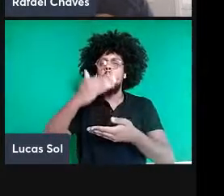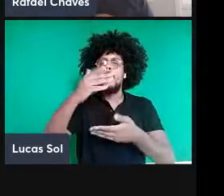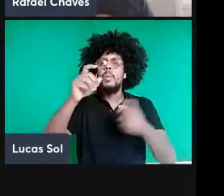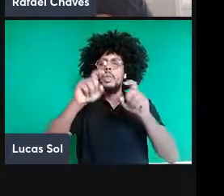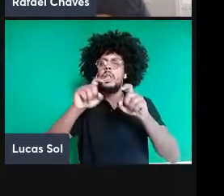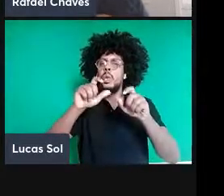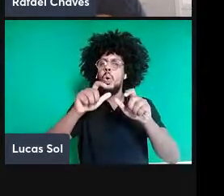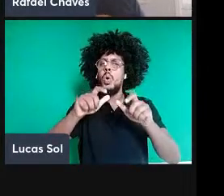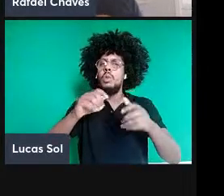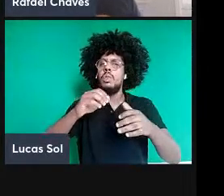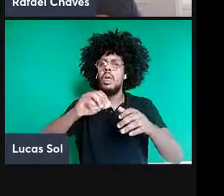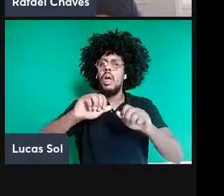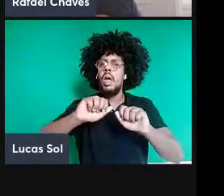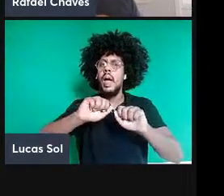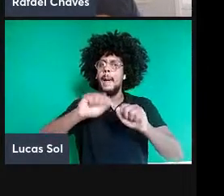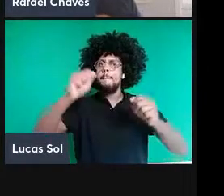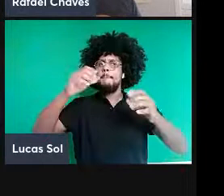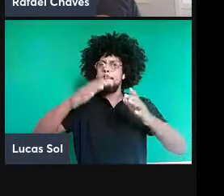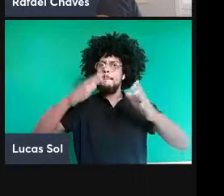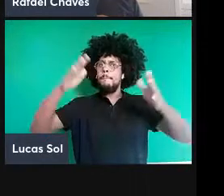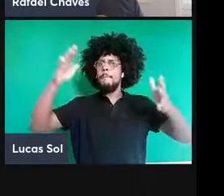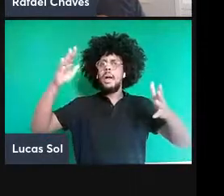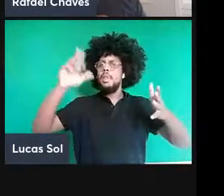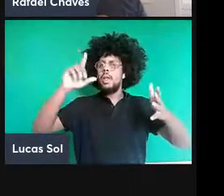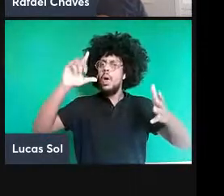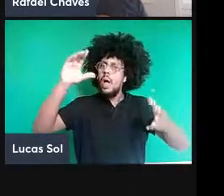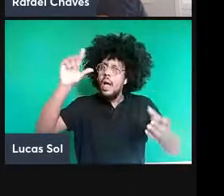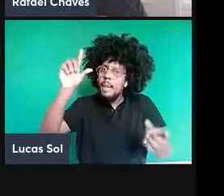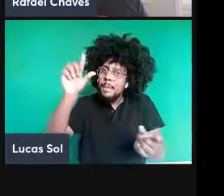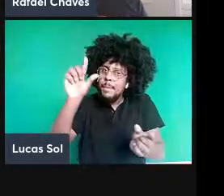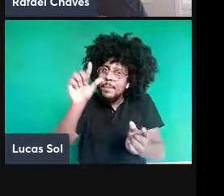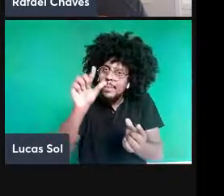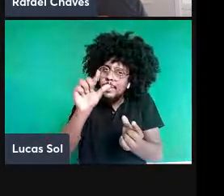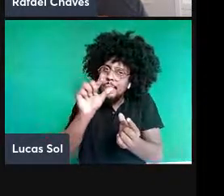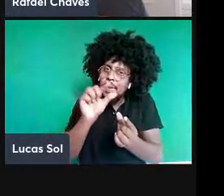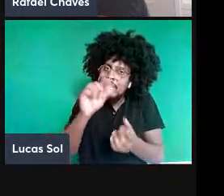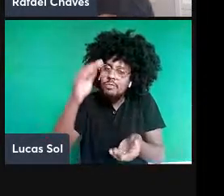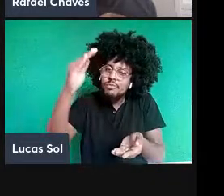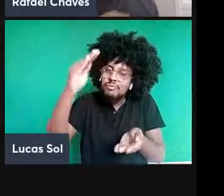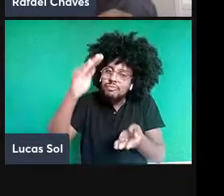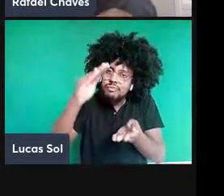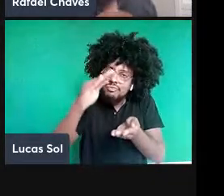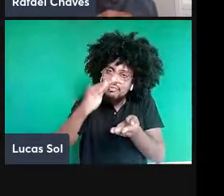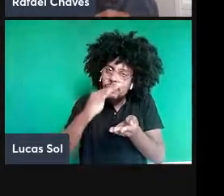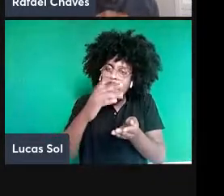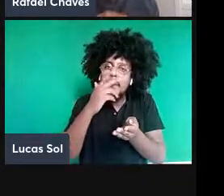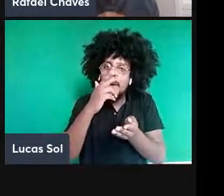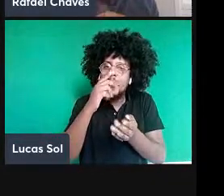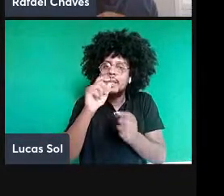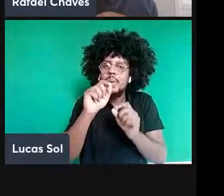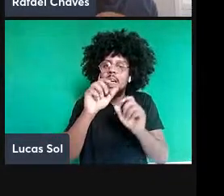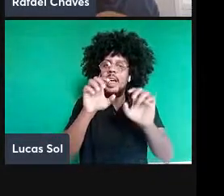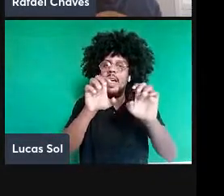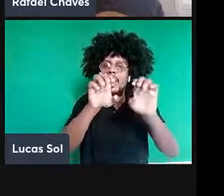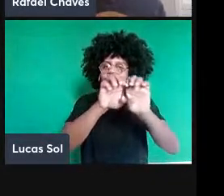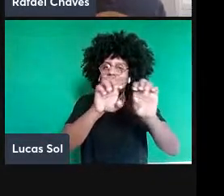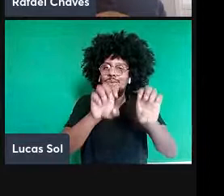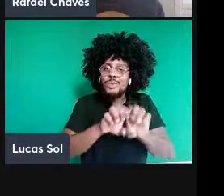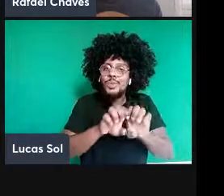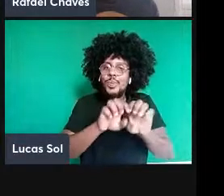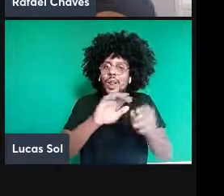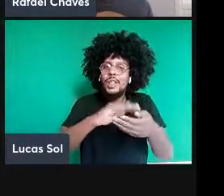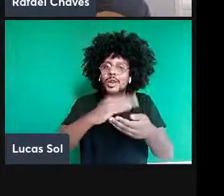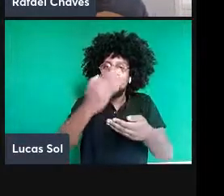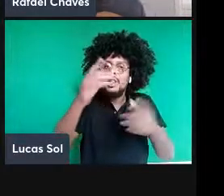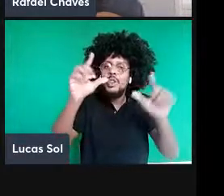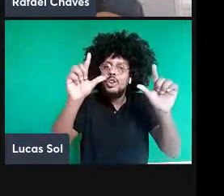a gente está miniaturizando os componentes dos nossos computadores. E, hoje em dia, a gente tem aí transistores